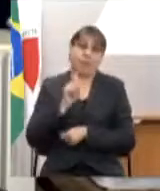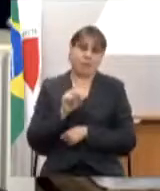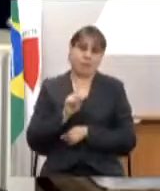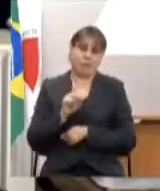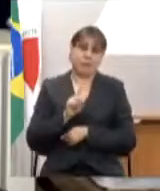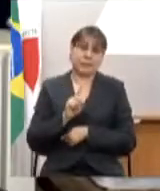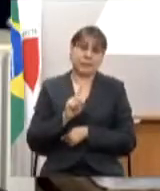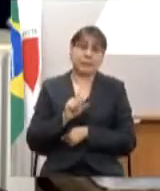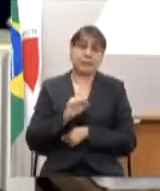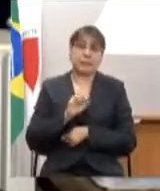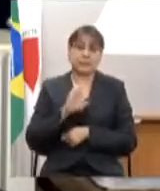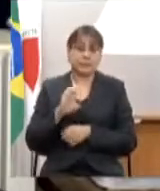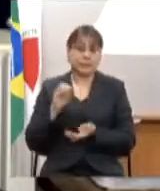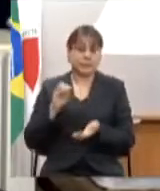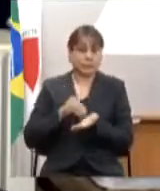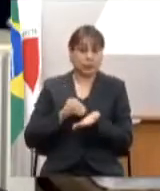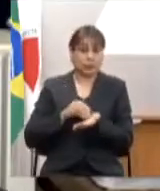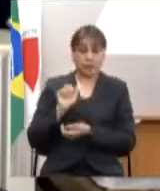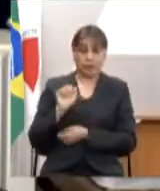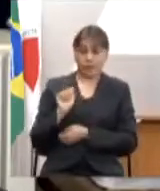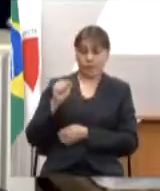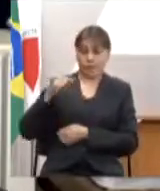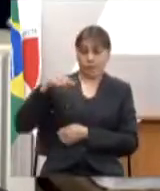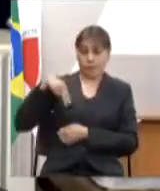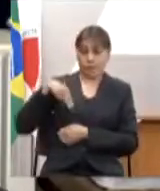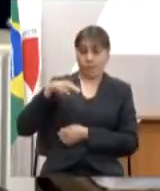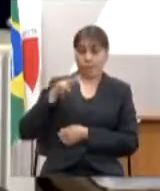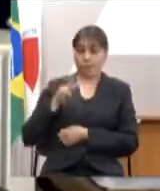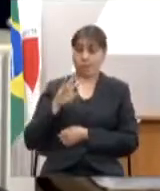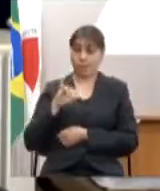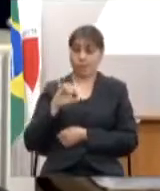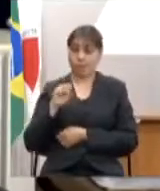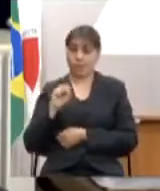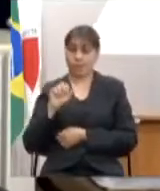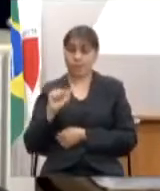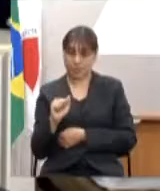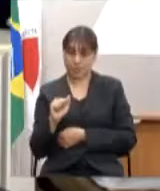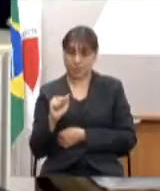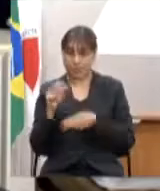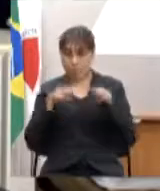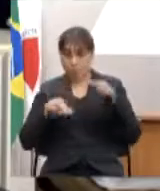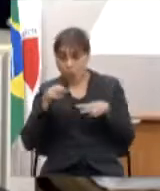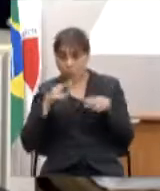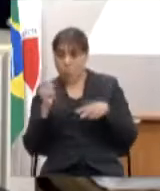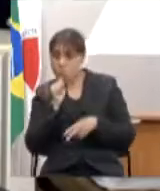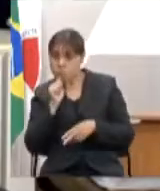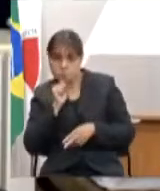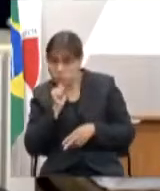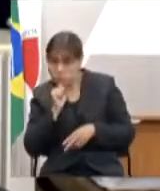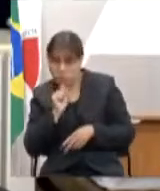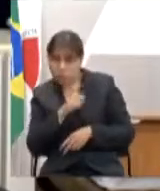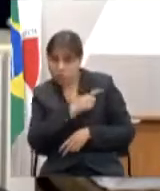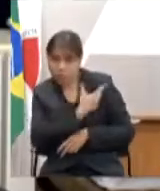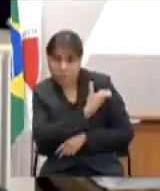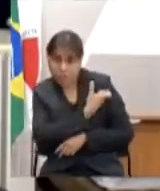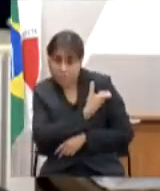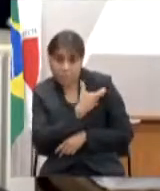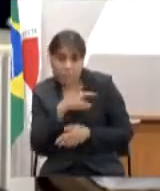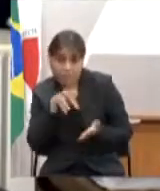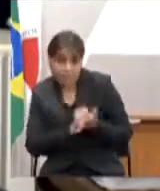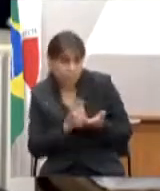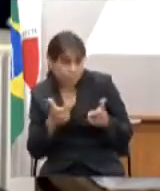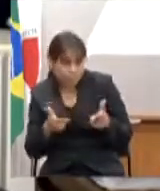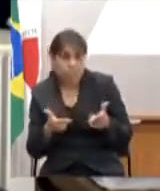registrada na Anvisa. Nós não podemos, eu não posso comprar um medicamento ou uma vacina sem o registro